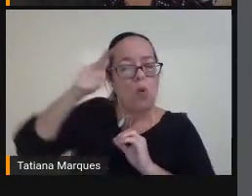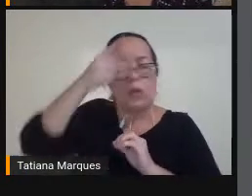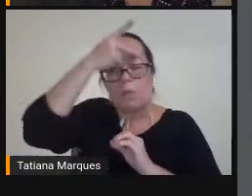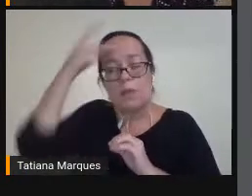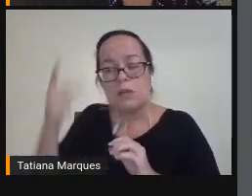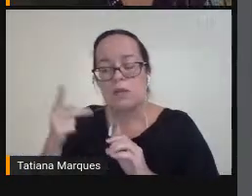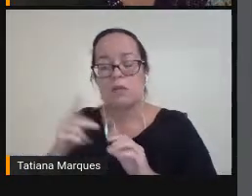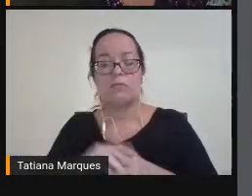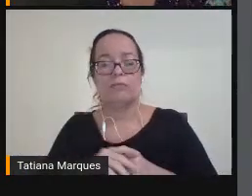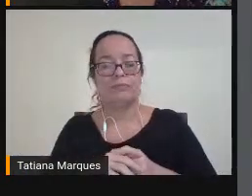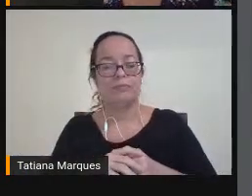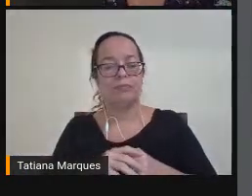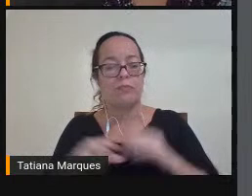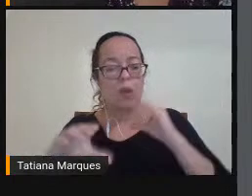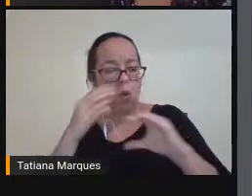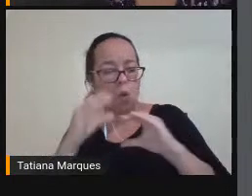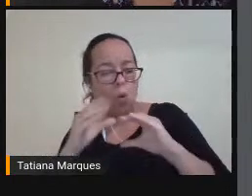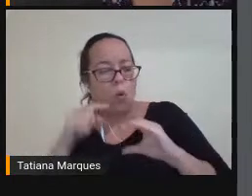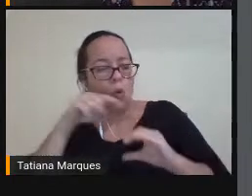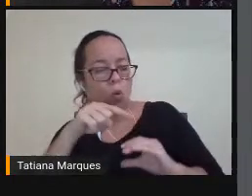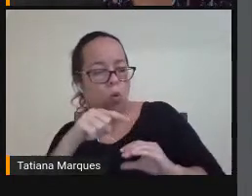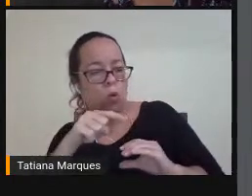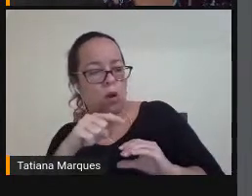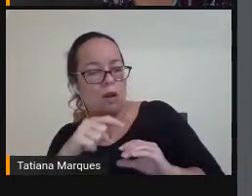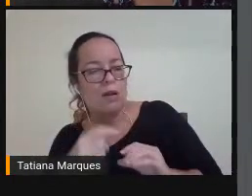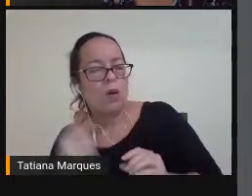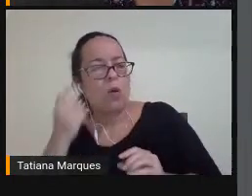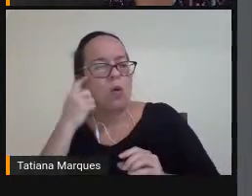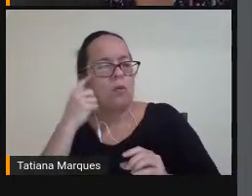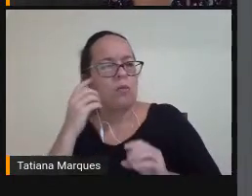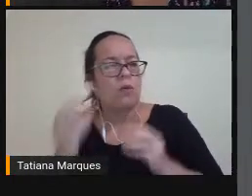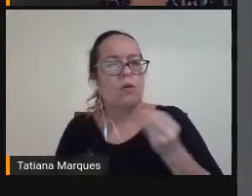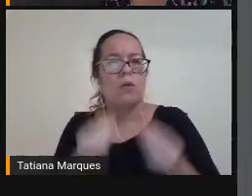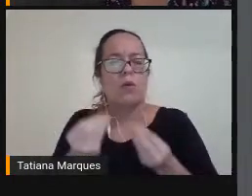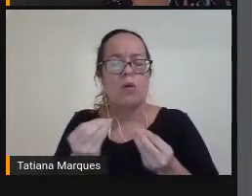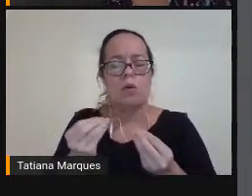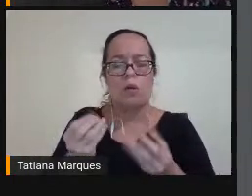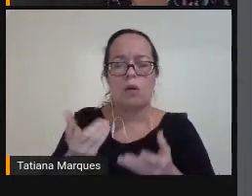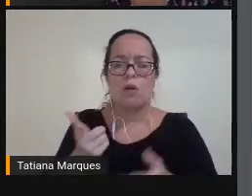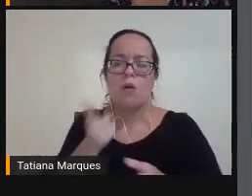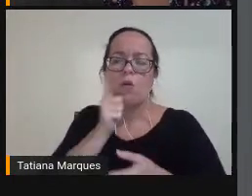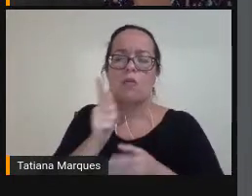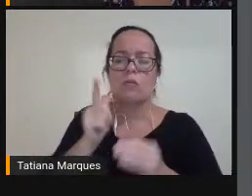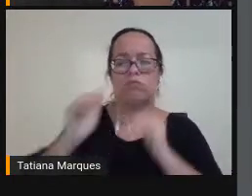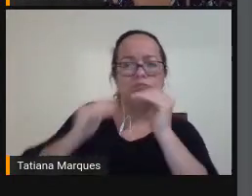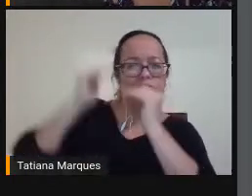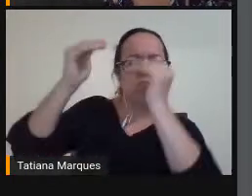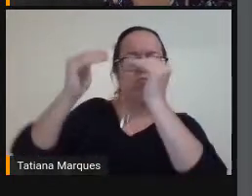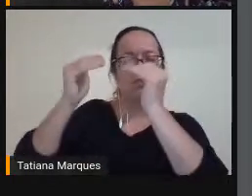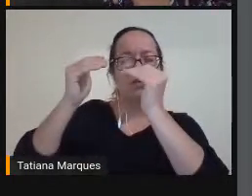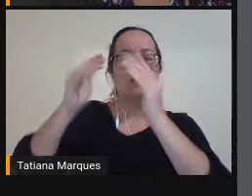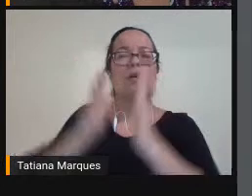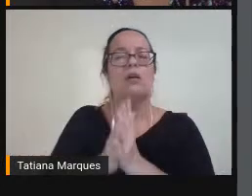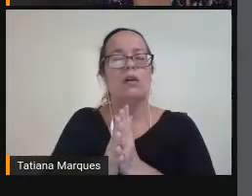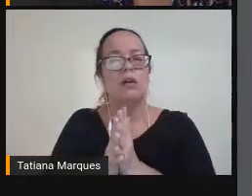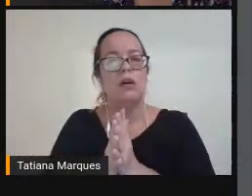nós Conseguirmos Um amadurecimento Tanto psíquico Como social